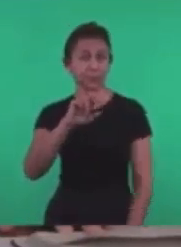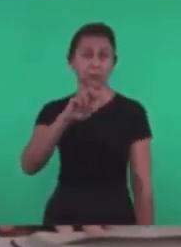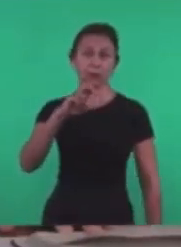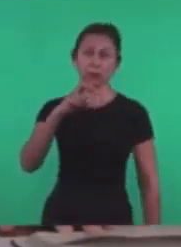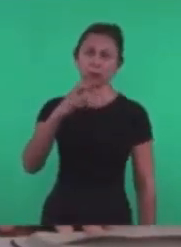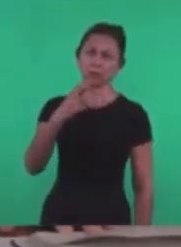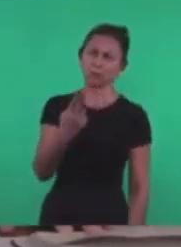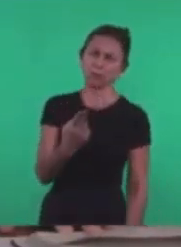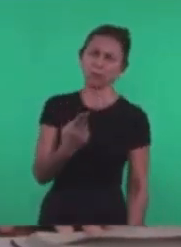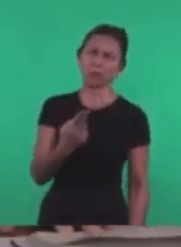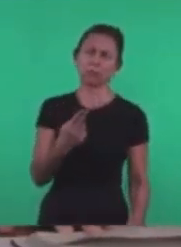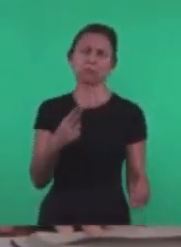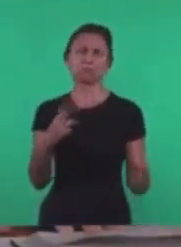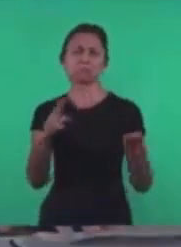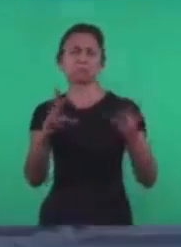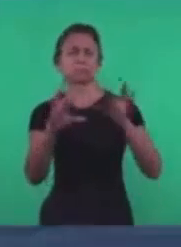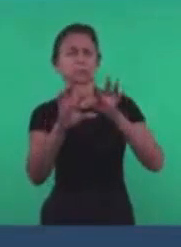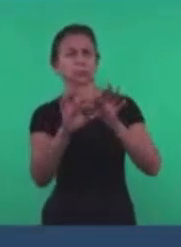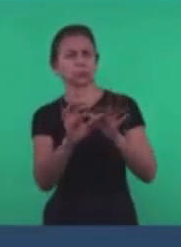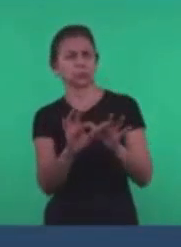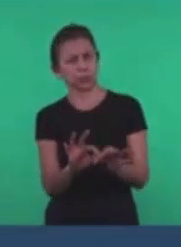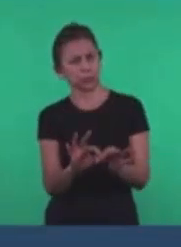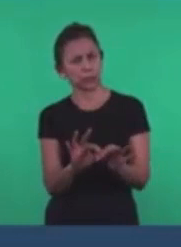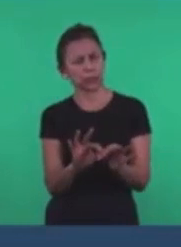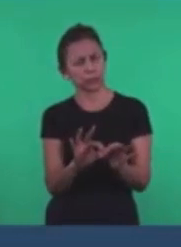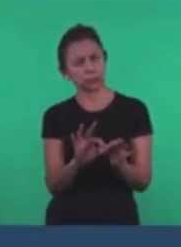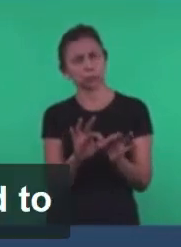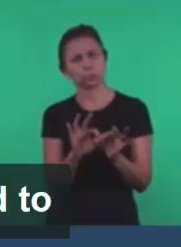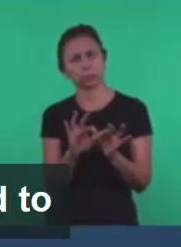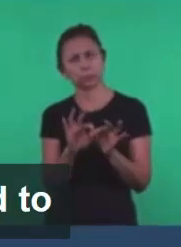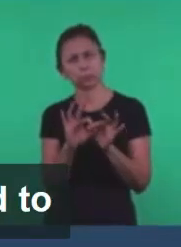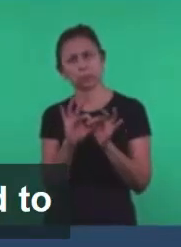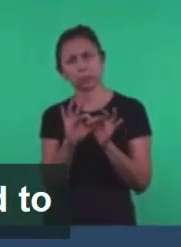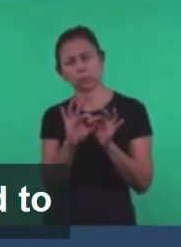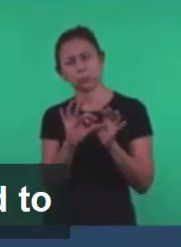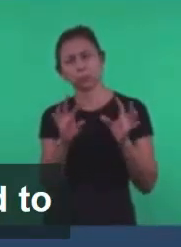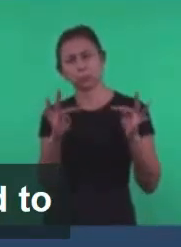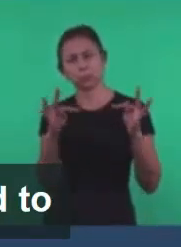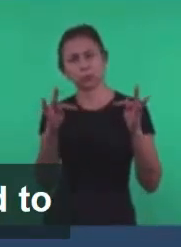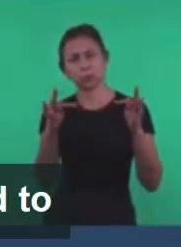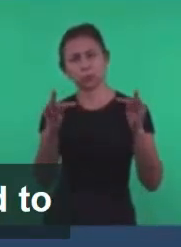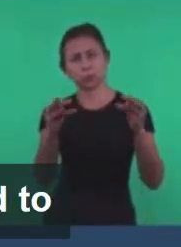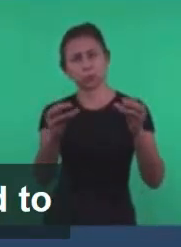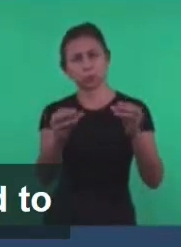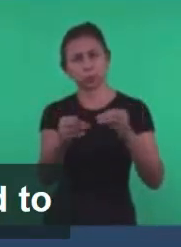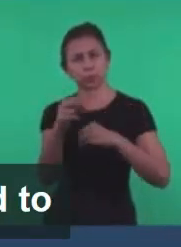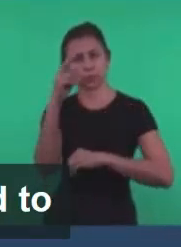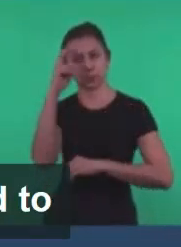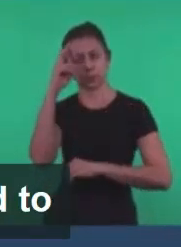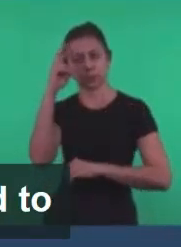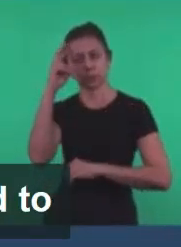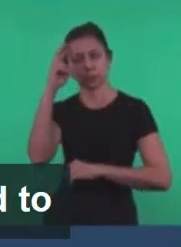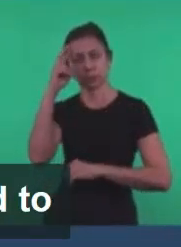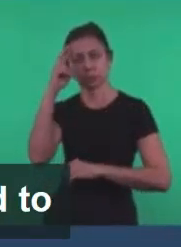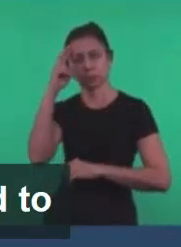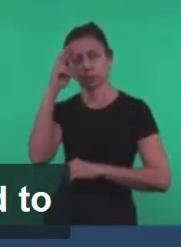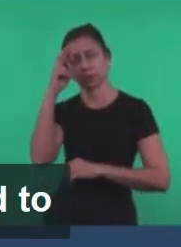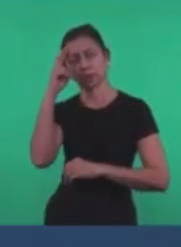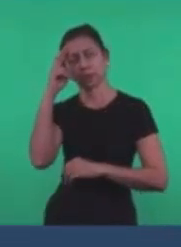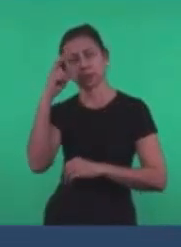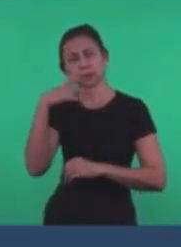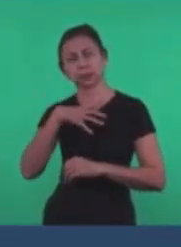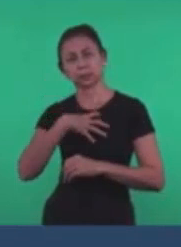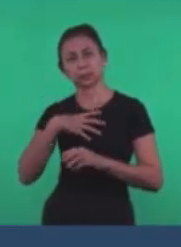conexão De tudo O que está ligado No sentido Histórico E profético A